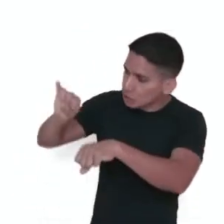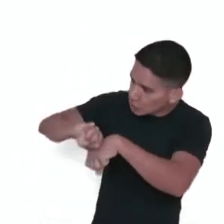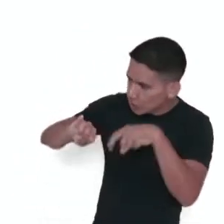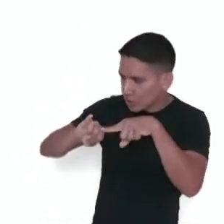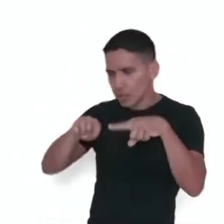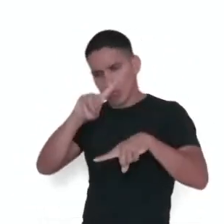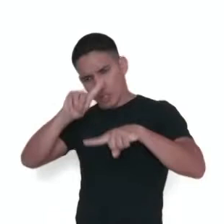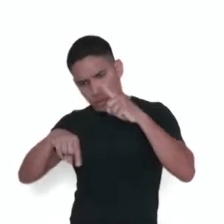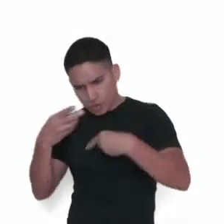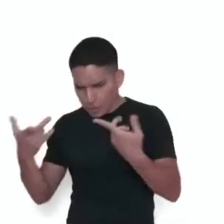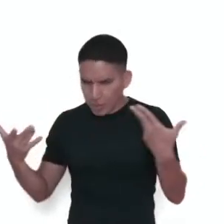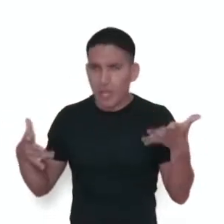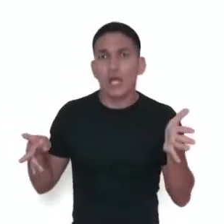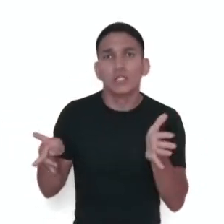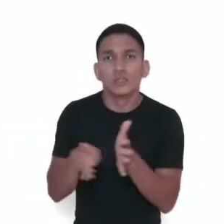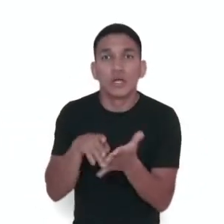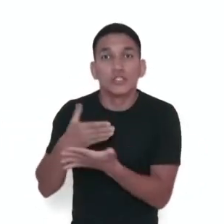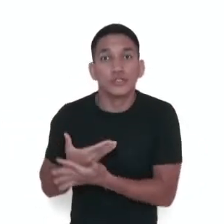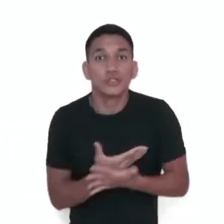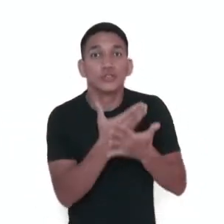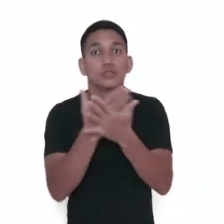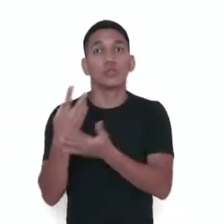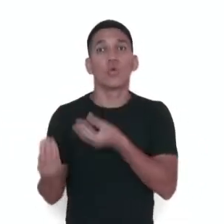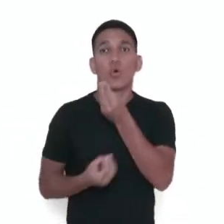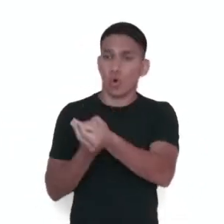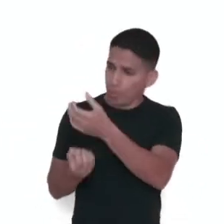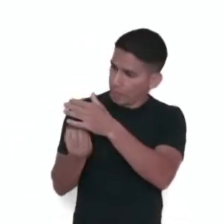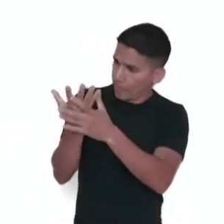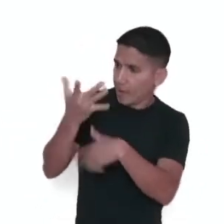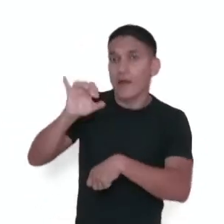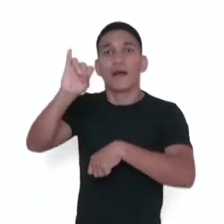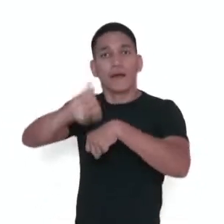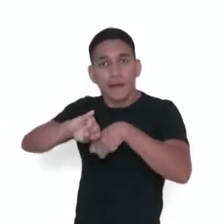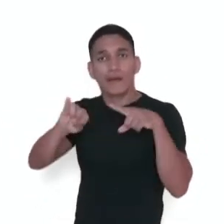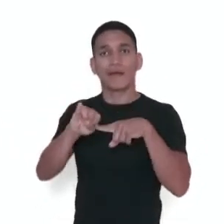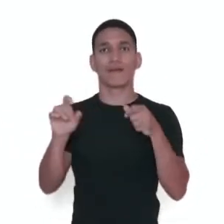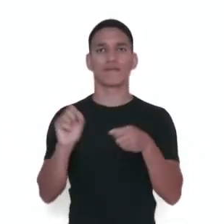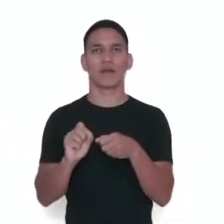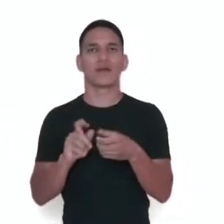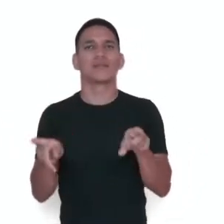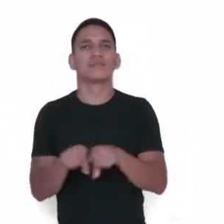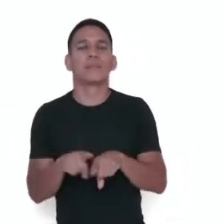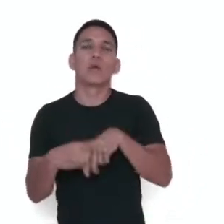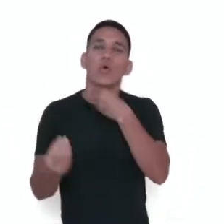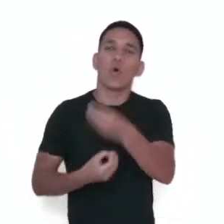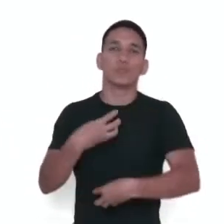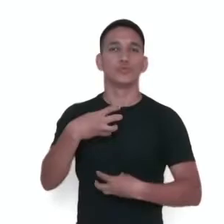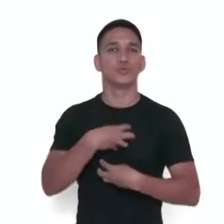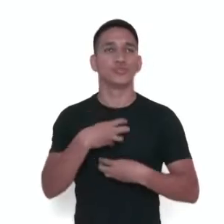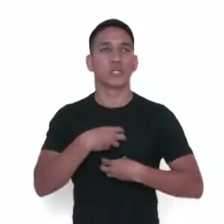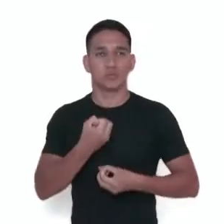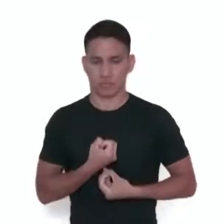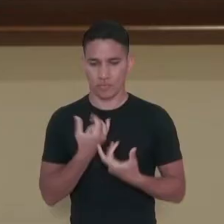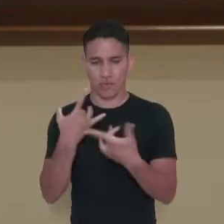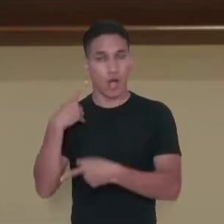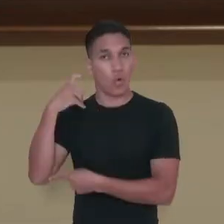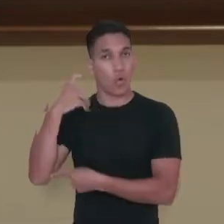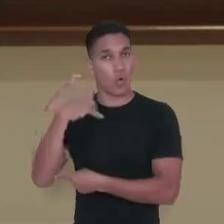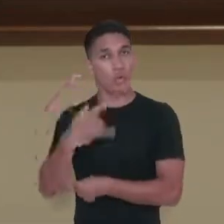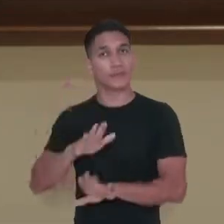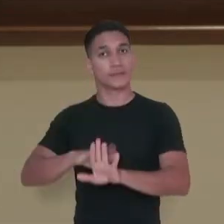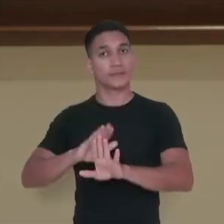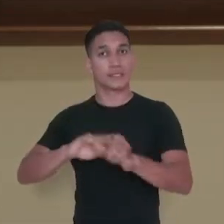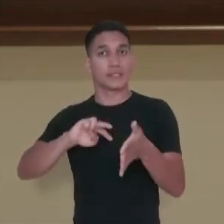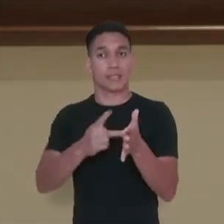materialidade, ou seja, do material que ele é feito e da forma como o som é produzido. Então, olha só, nós temos uma pessoa,